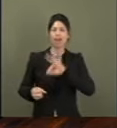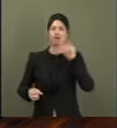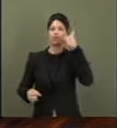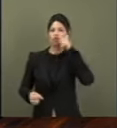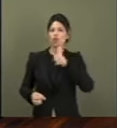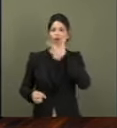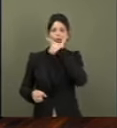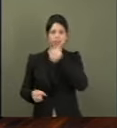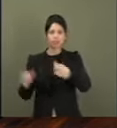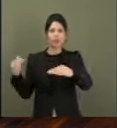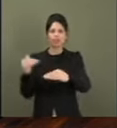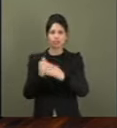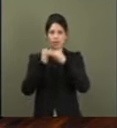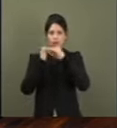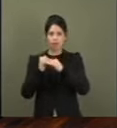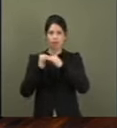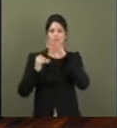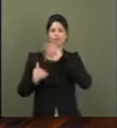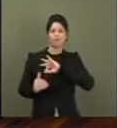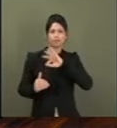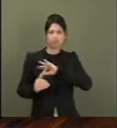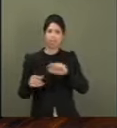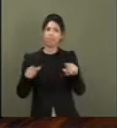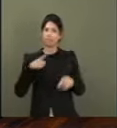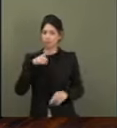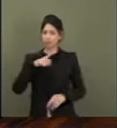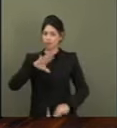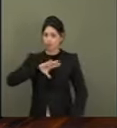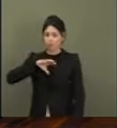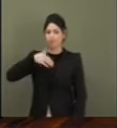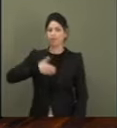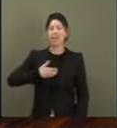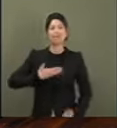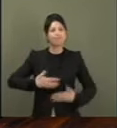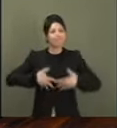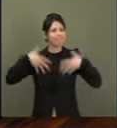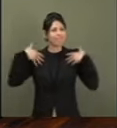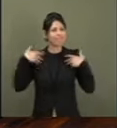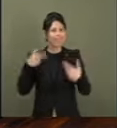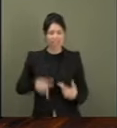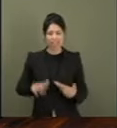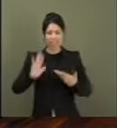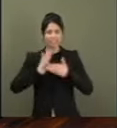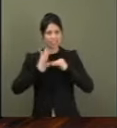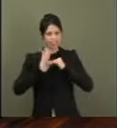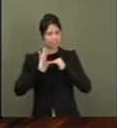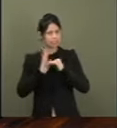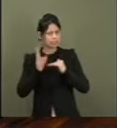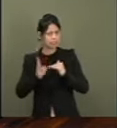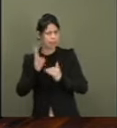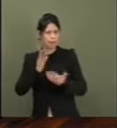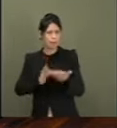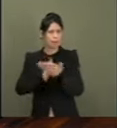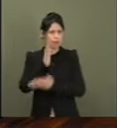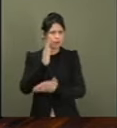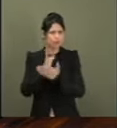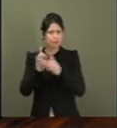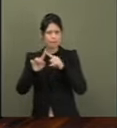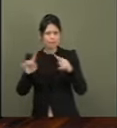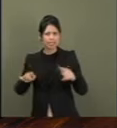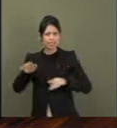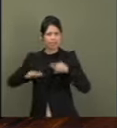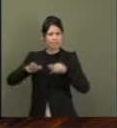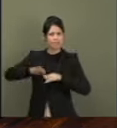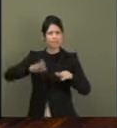relatar esse projeto por diversas vezes aqui no Senado. E o Senado sempre aprovou, mas sempre criava um problema,